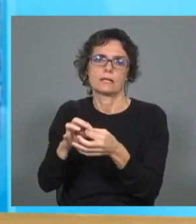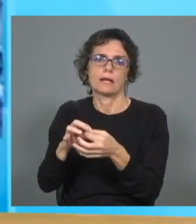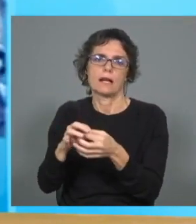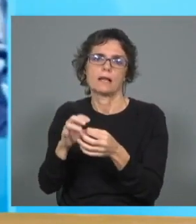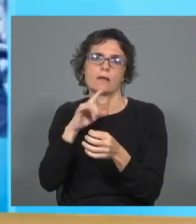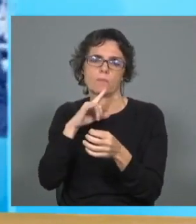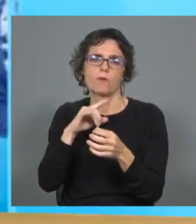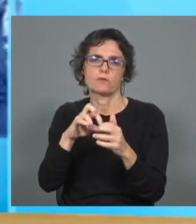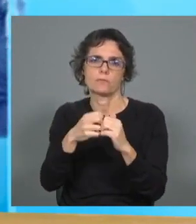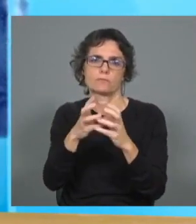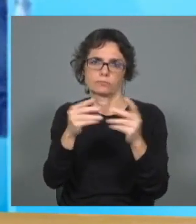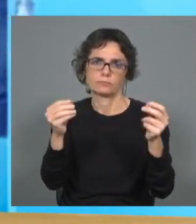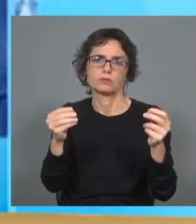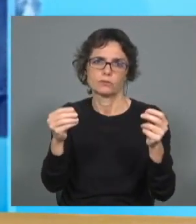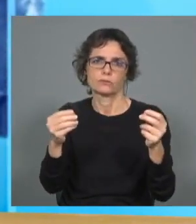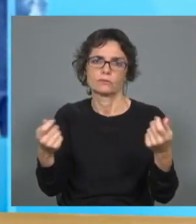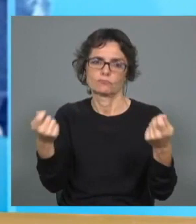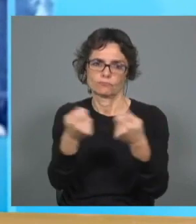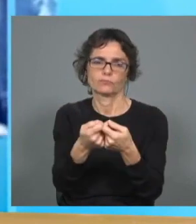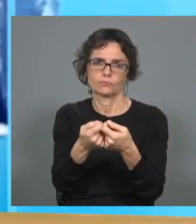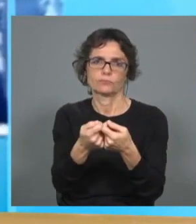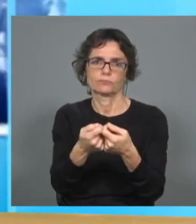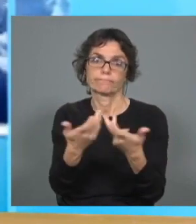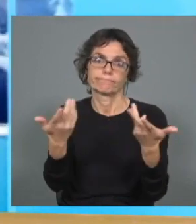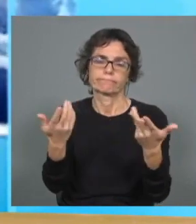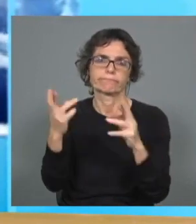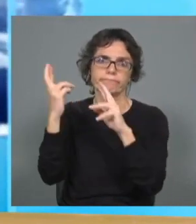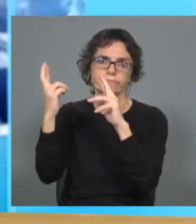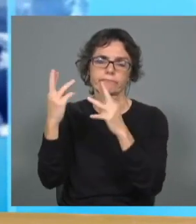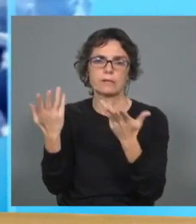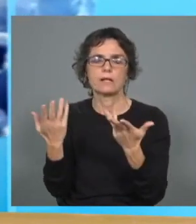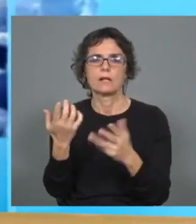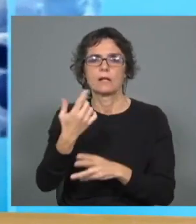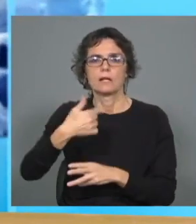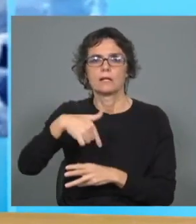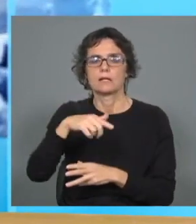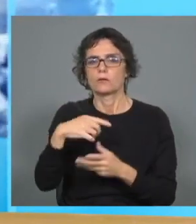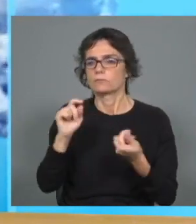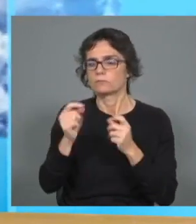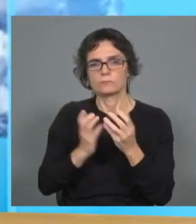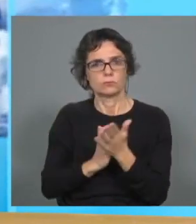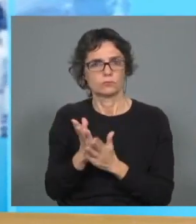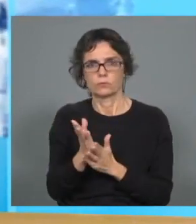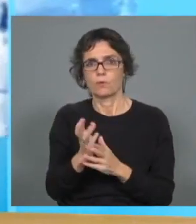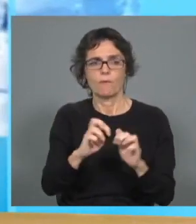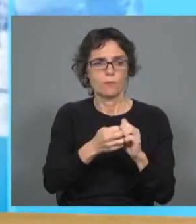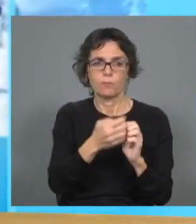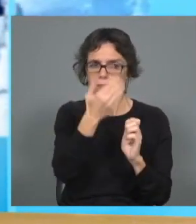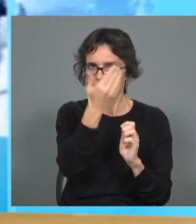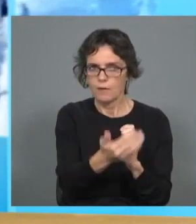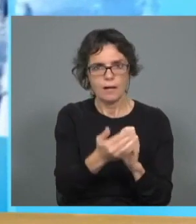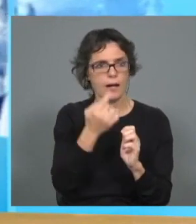do problema. Está tudo em cima da mesa. O problema é conhecido, a forma de